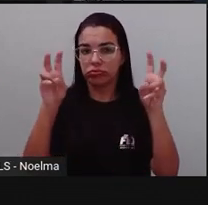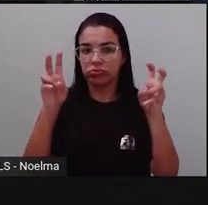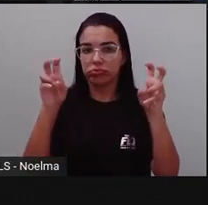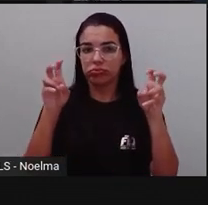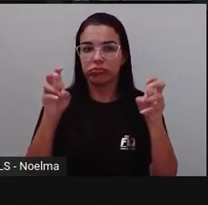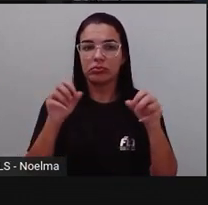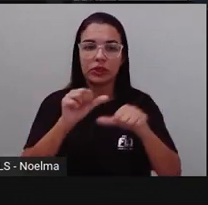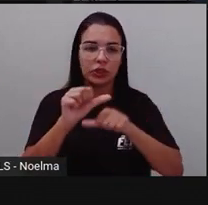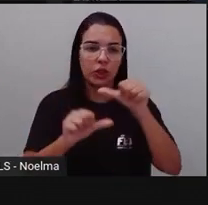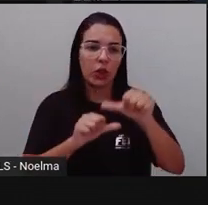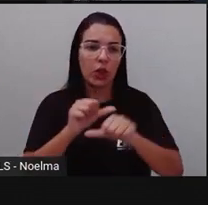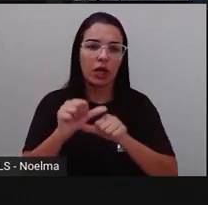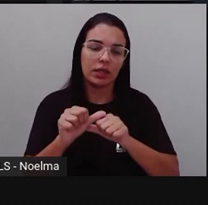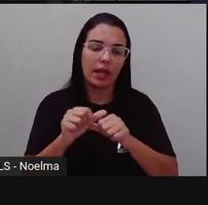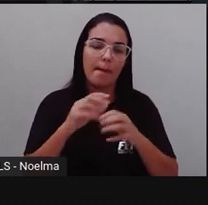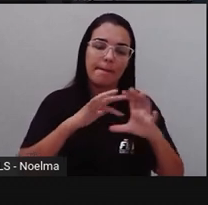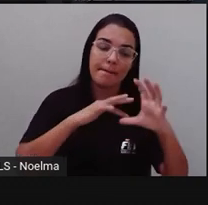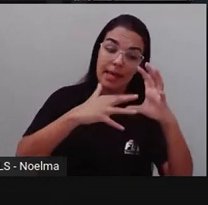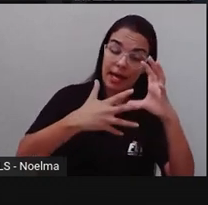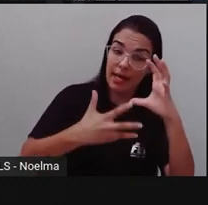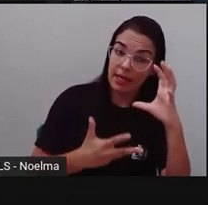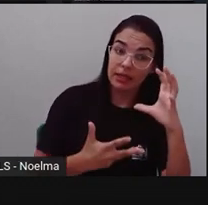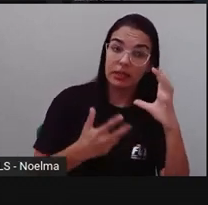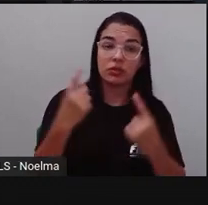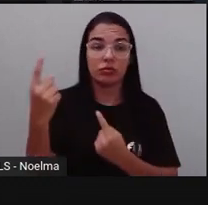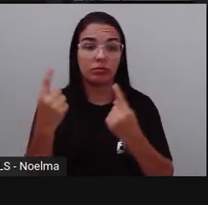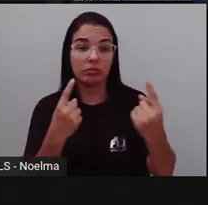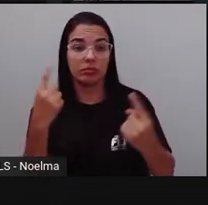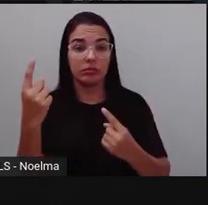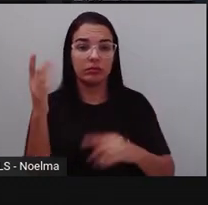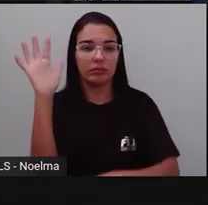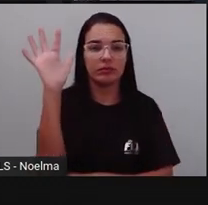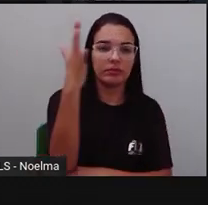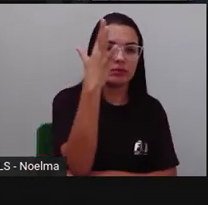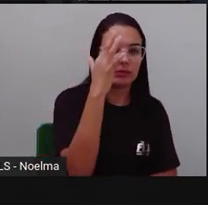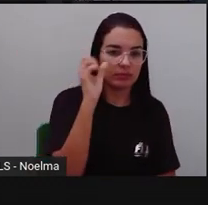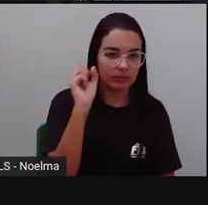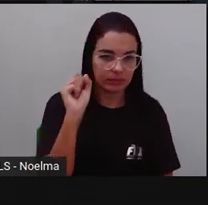trocaria esse título, Falando dessa característica, tá?